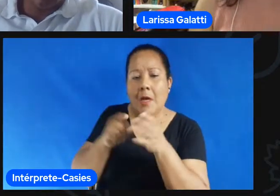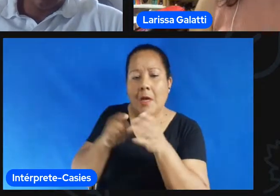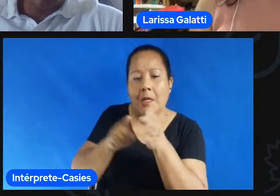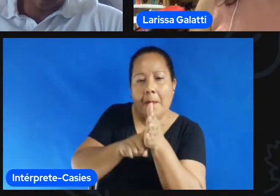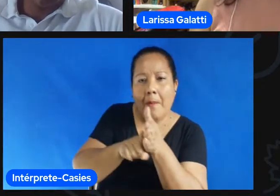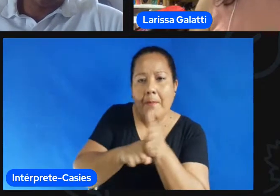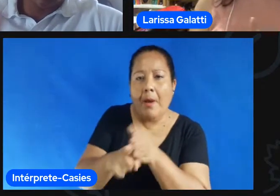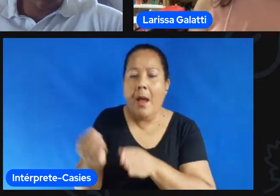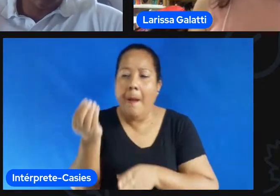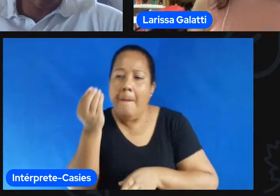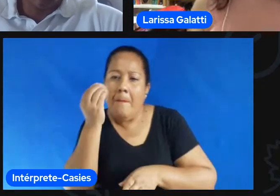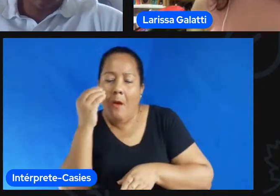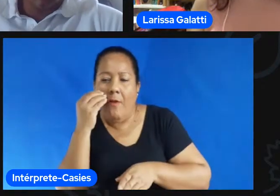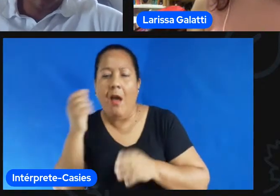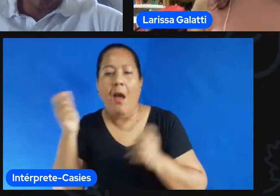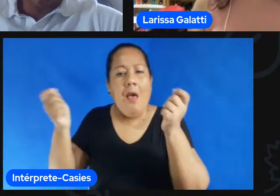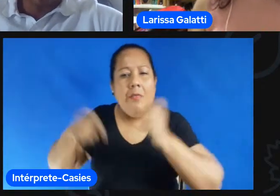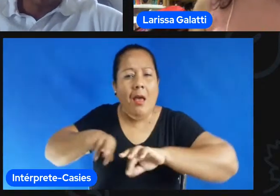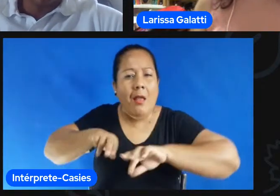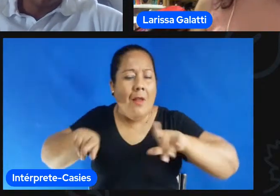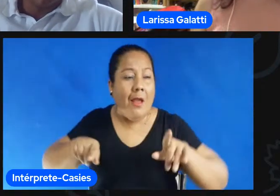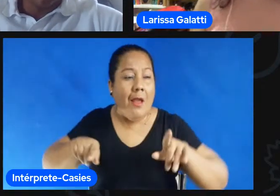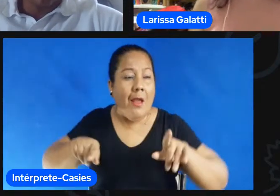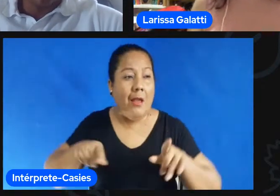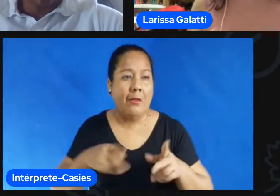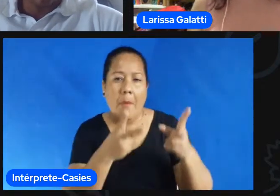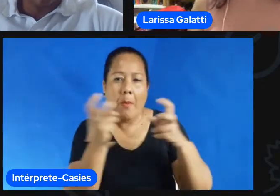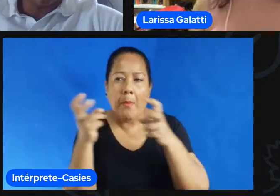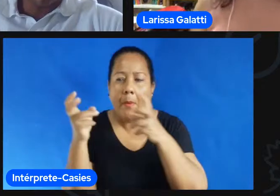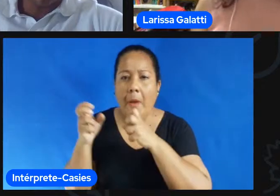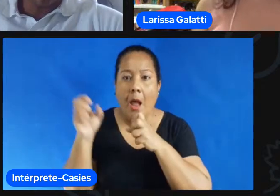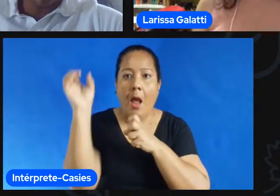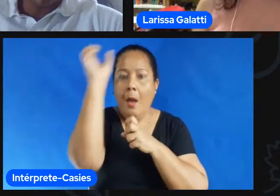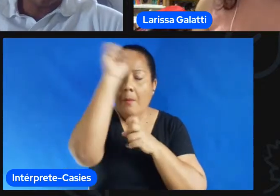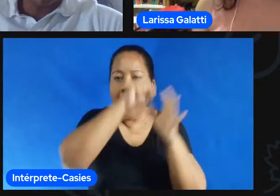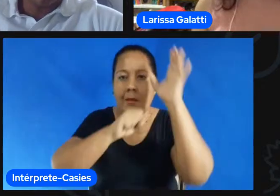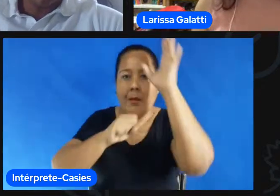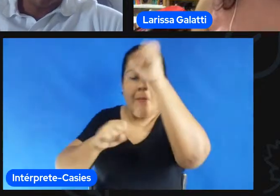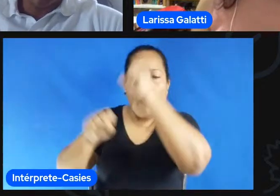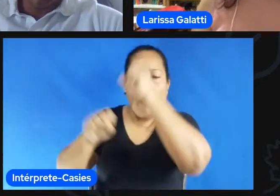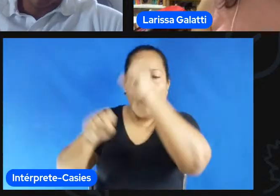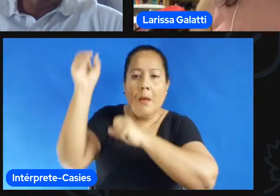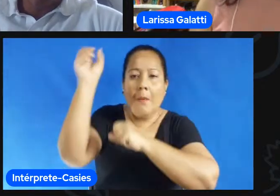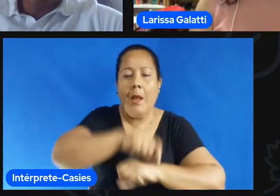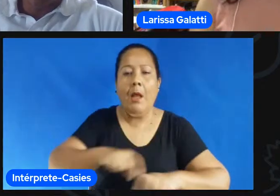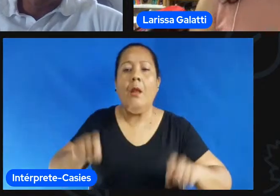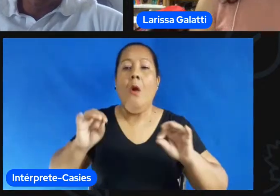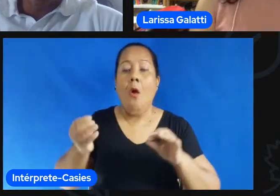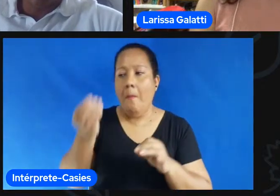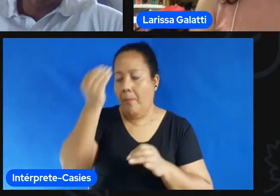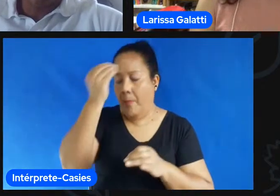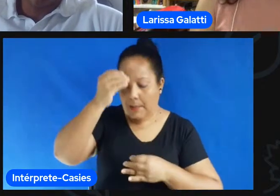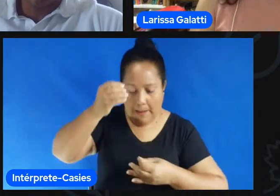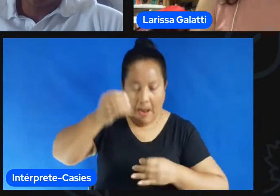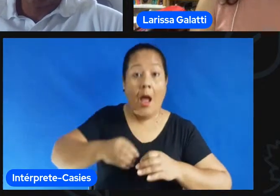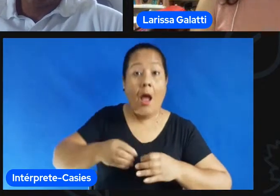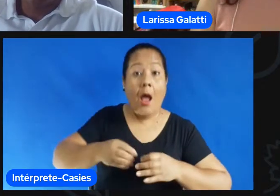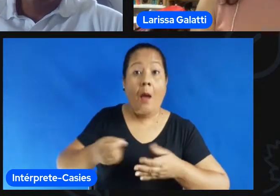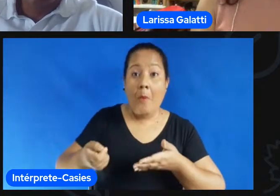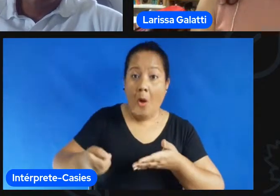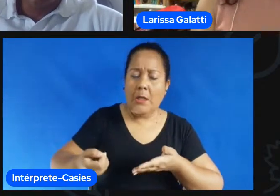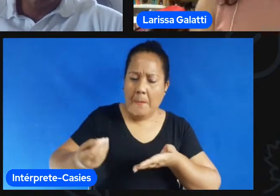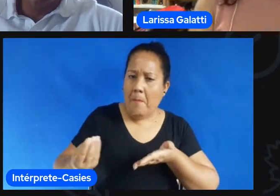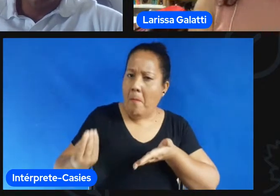possibilidades ou aprender com determinadas práticas registrar descrever processos né da maneira mais